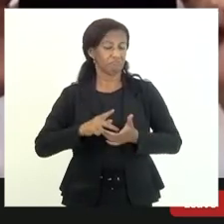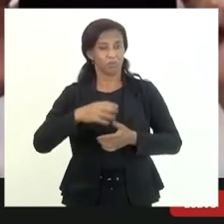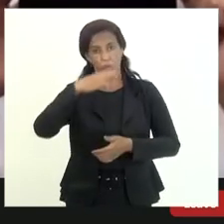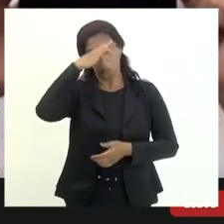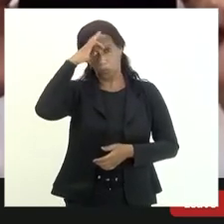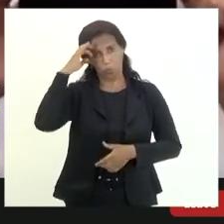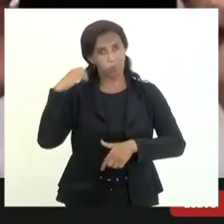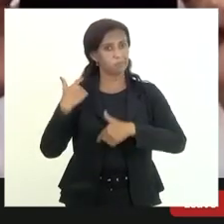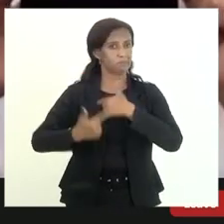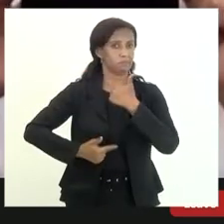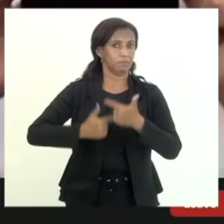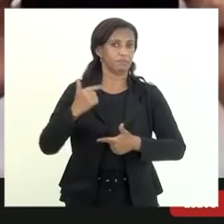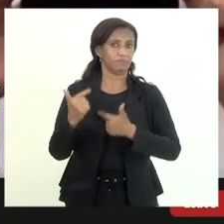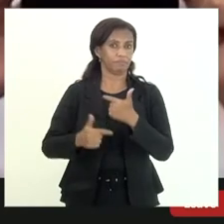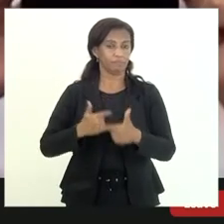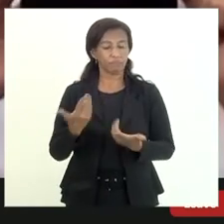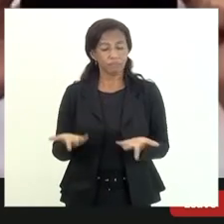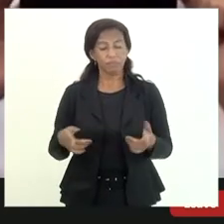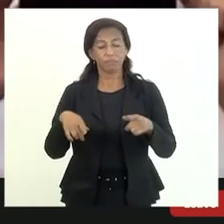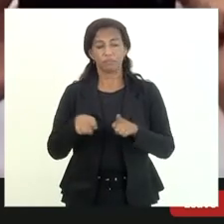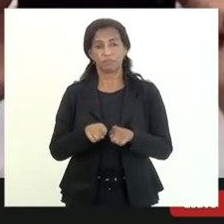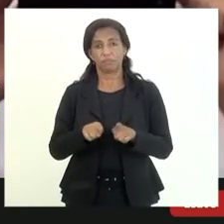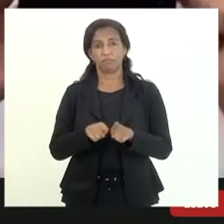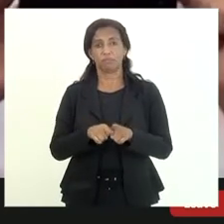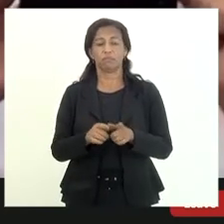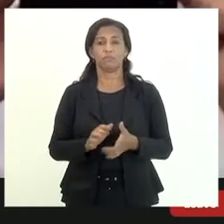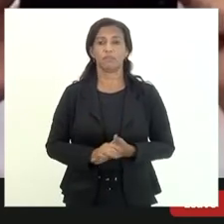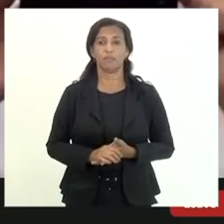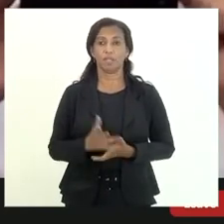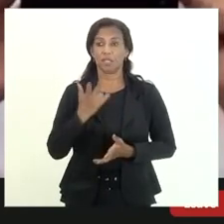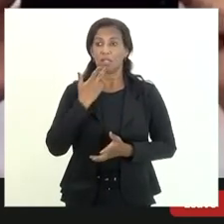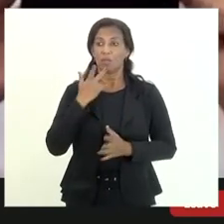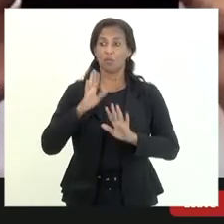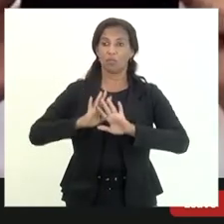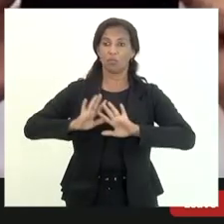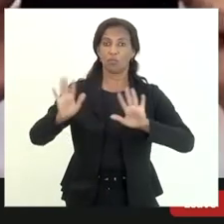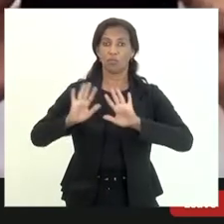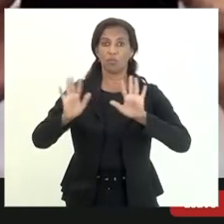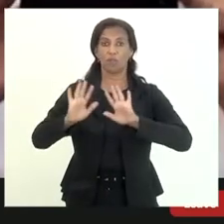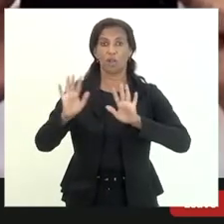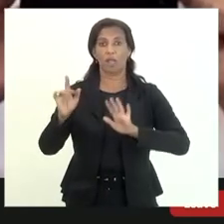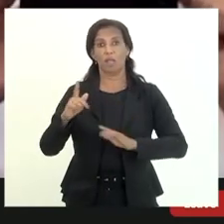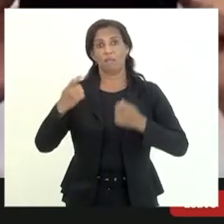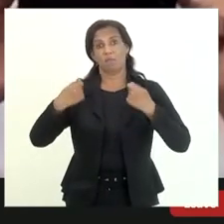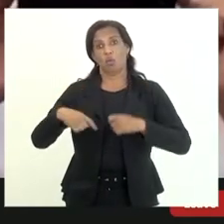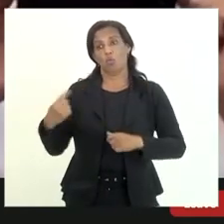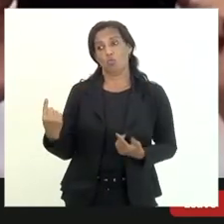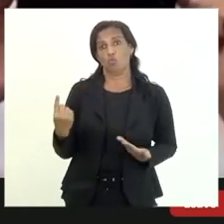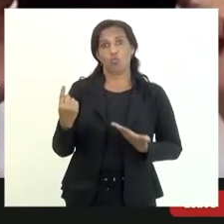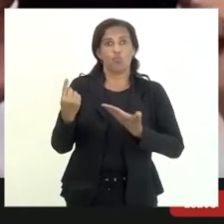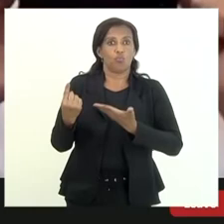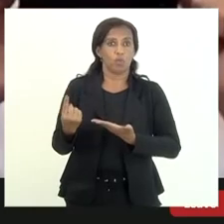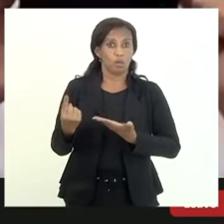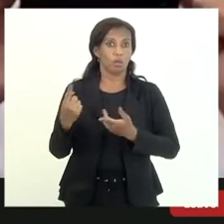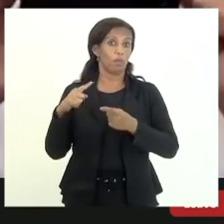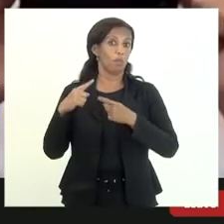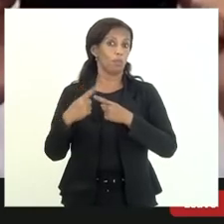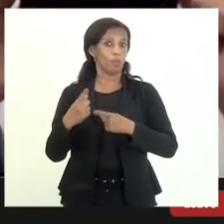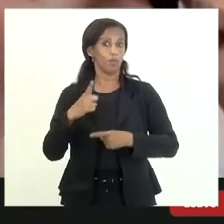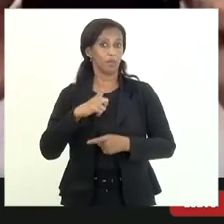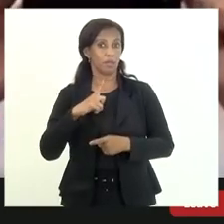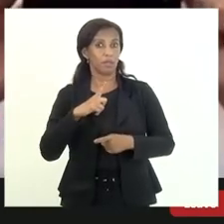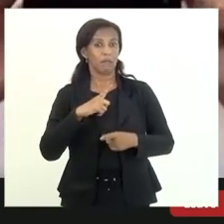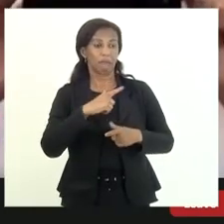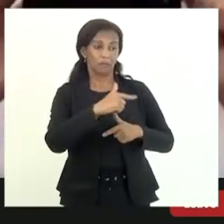e aí é claro também não vou dizer que depende única e exclusivamente porque tem as